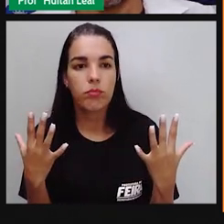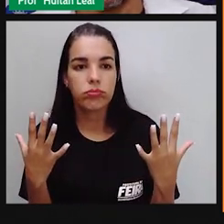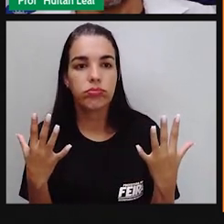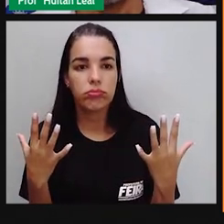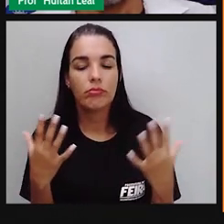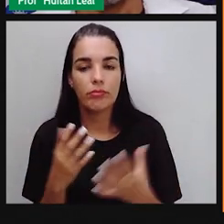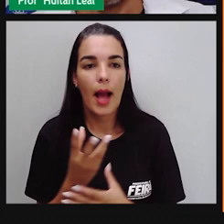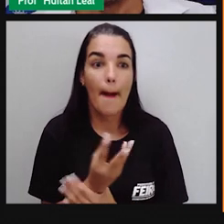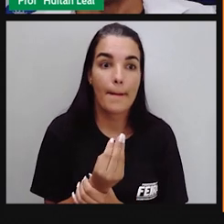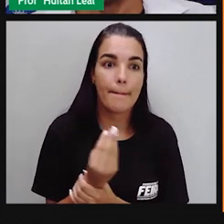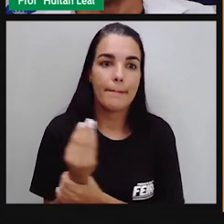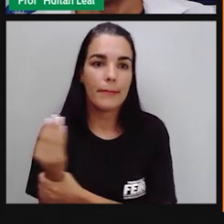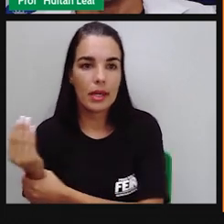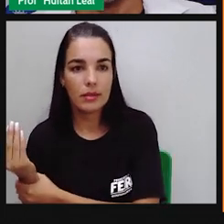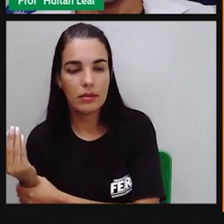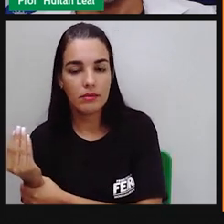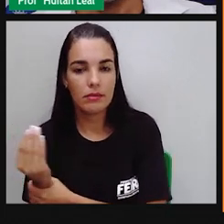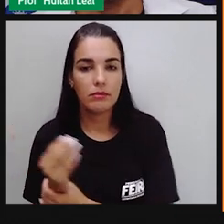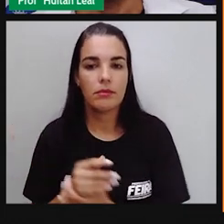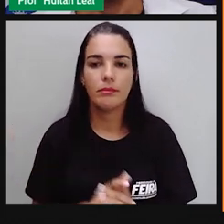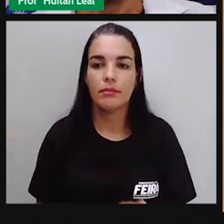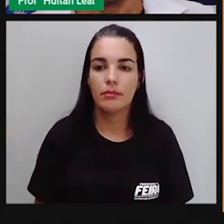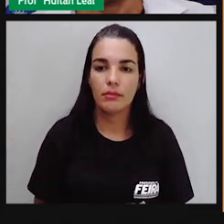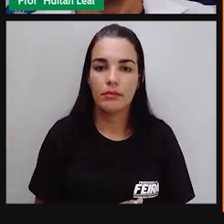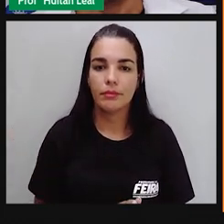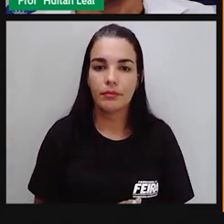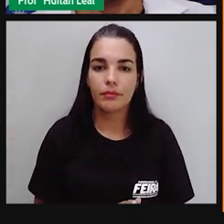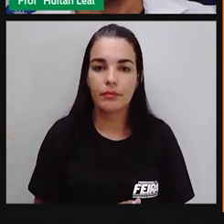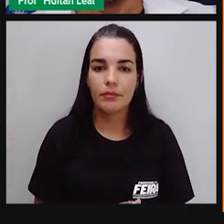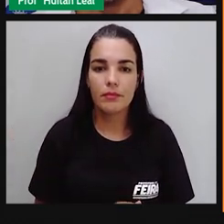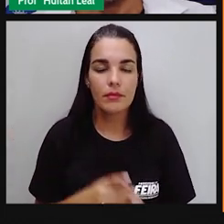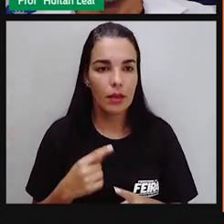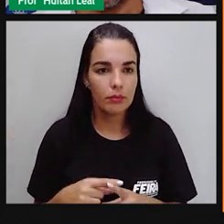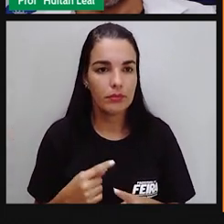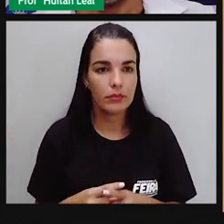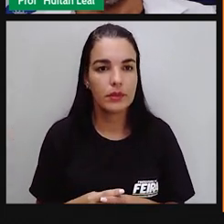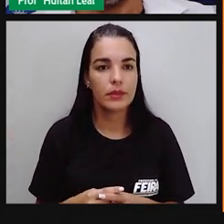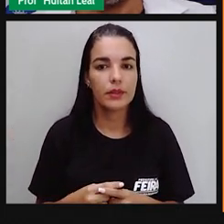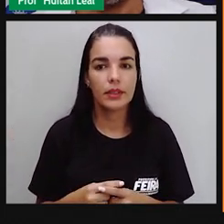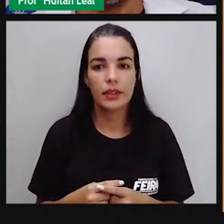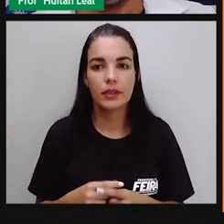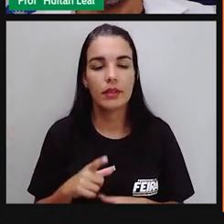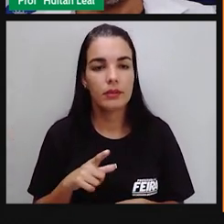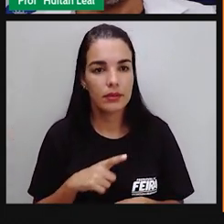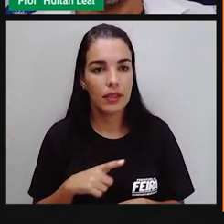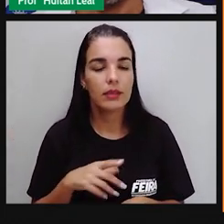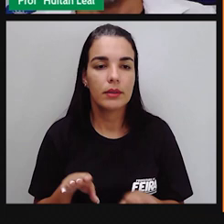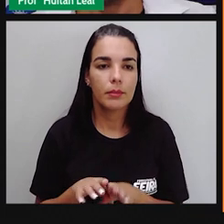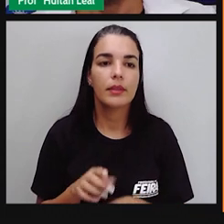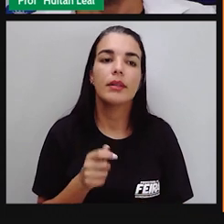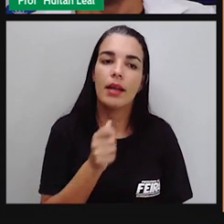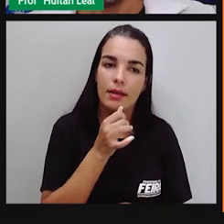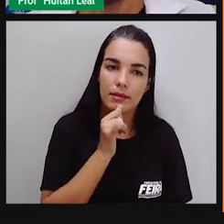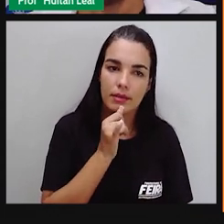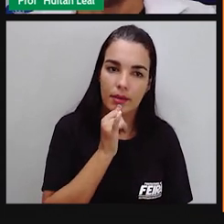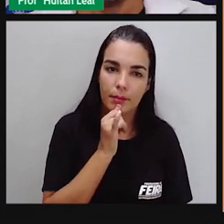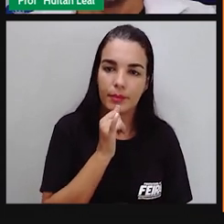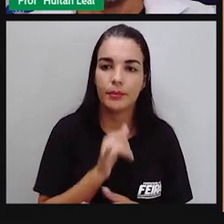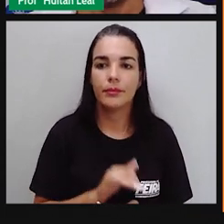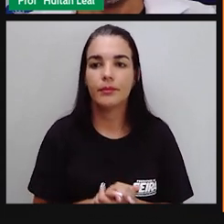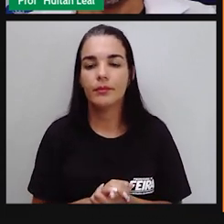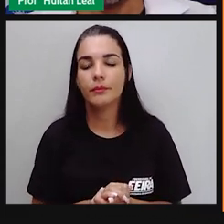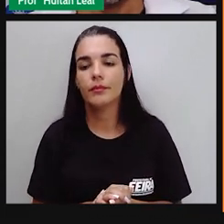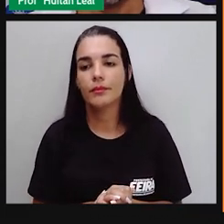singular, mas estou dando uma ideia de plural, de universalidade, não de umidade.